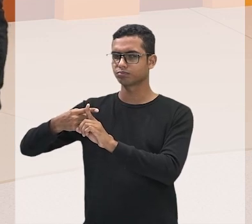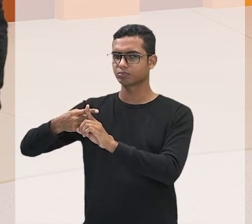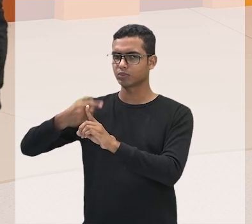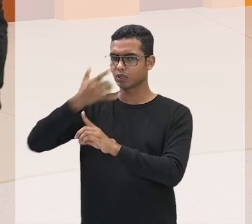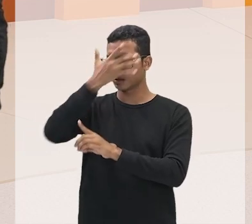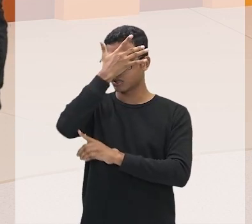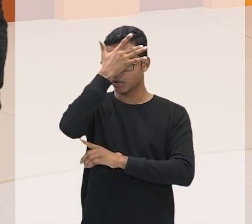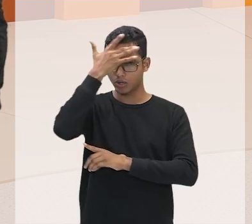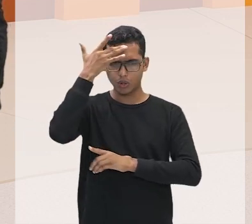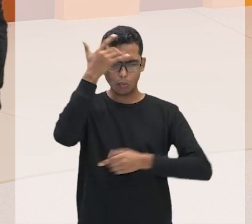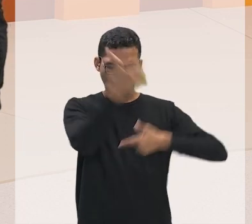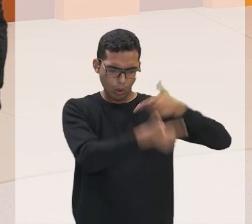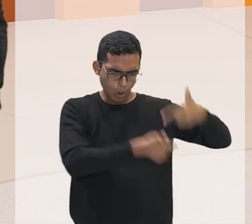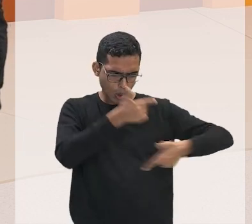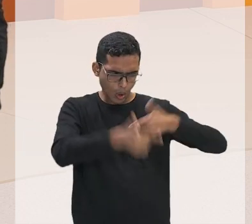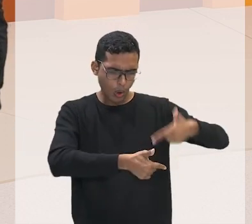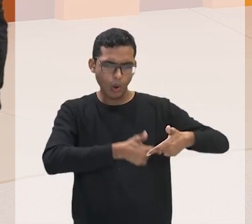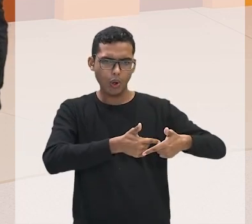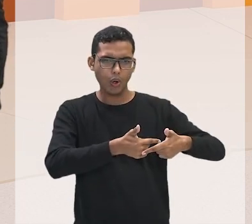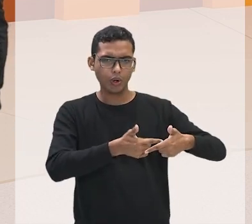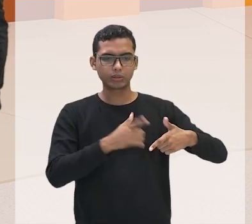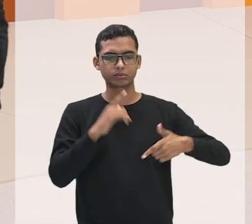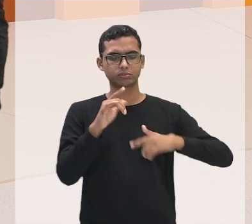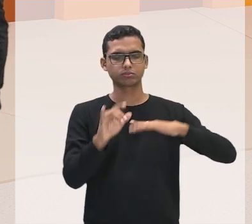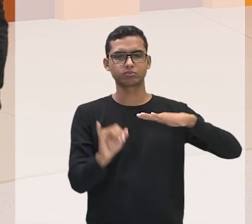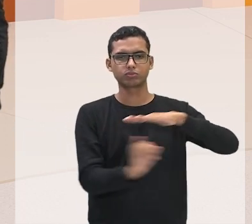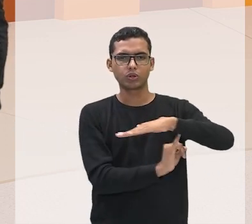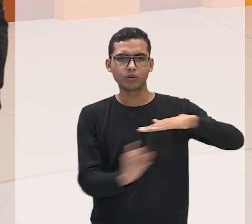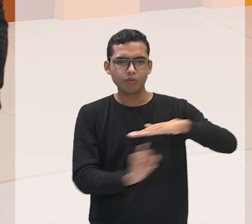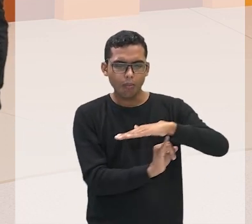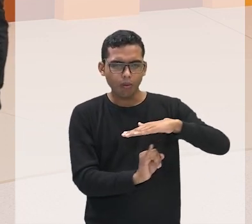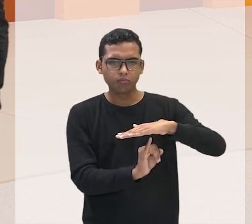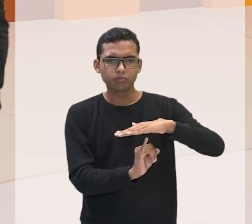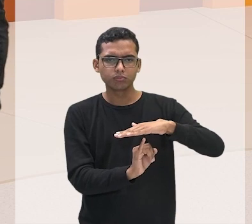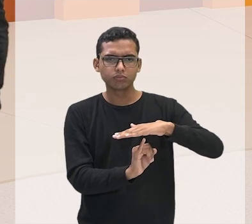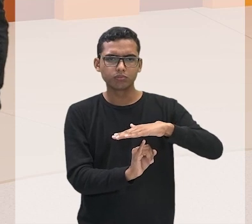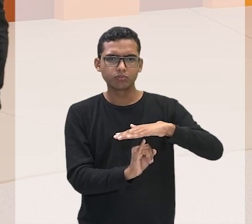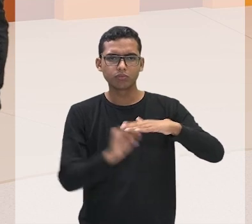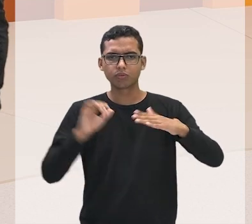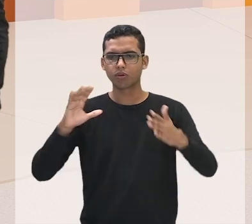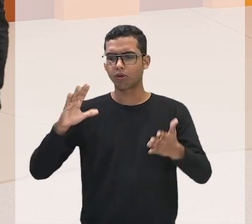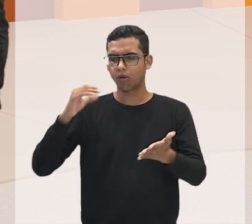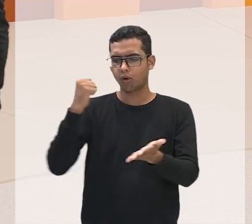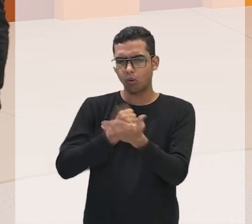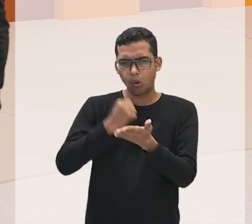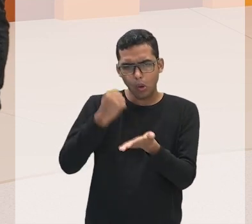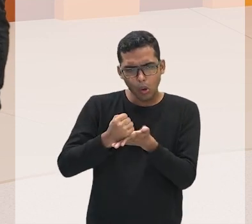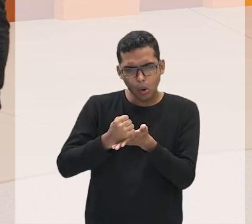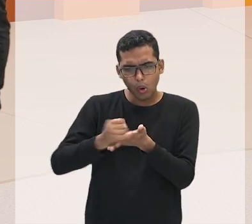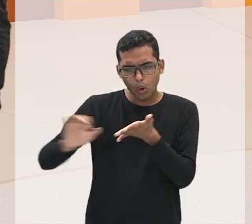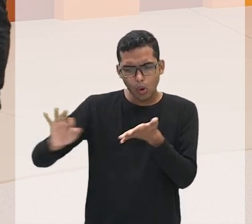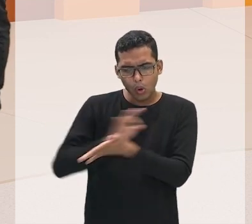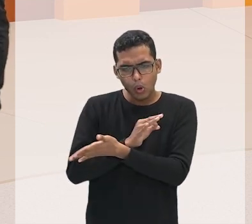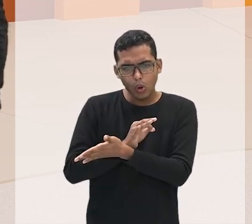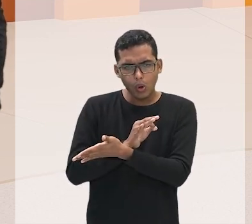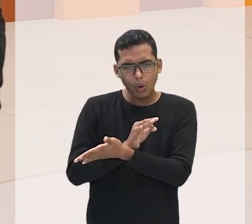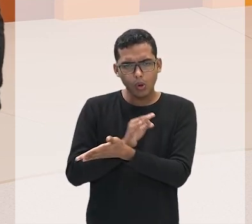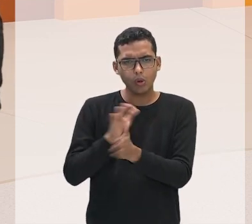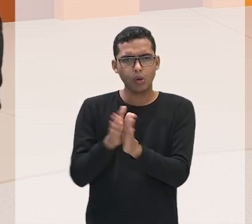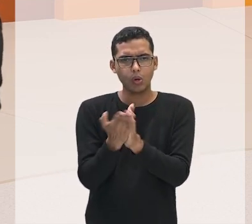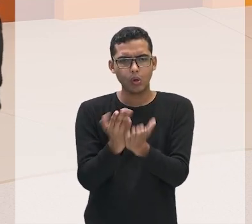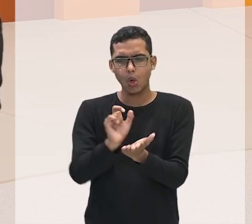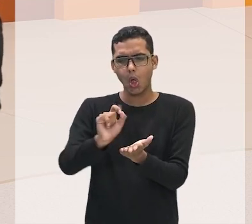trabalham de forma informal elas não são cadastradas não tem carteira assinada e não tendo carteira